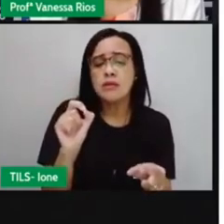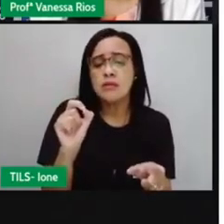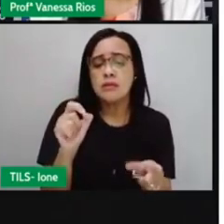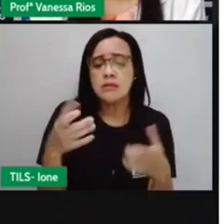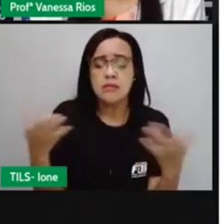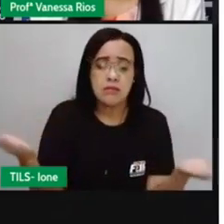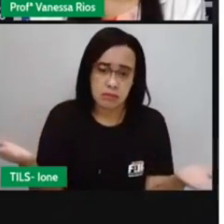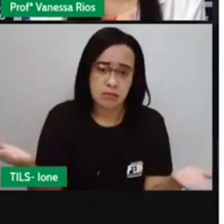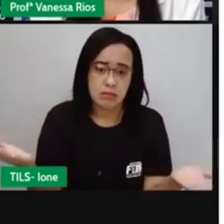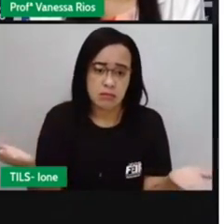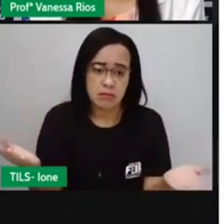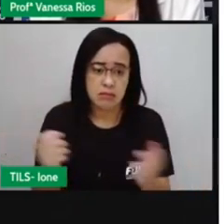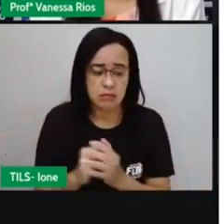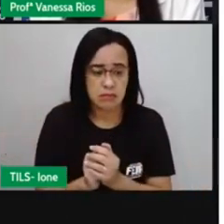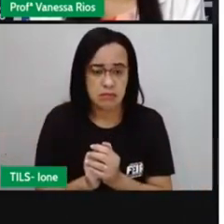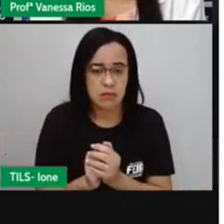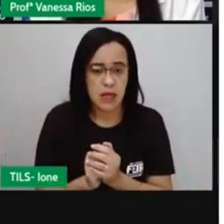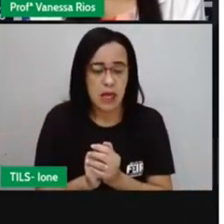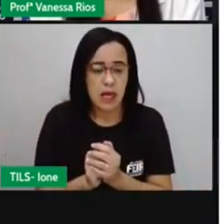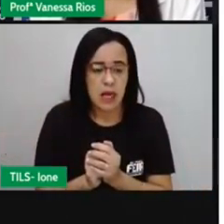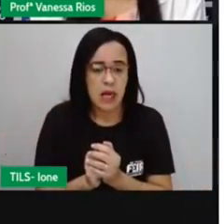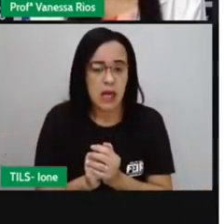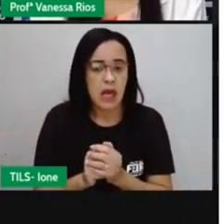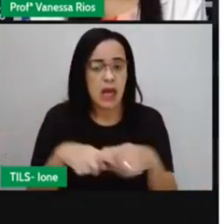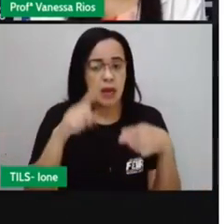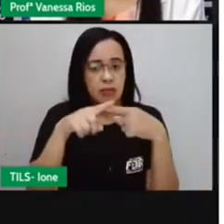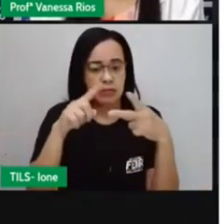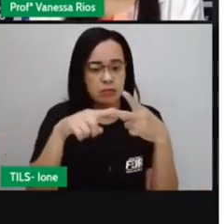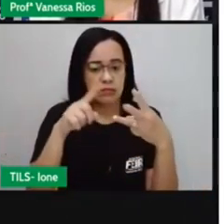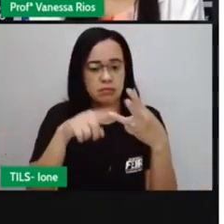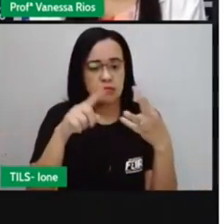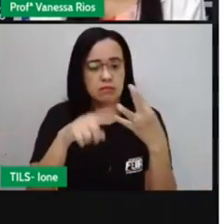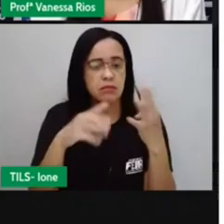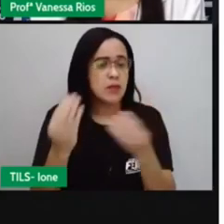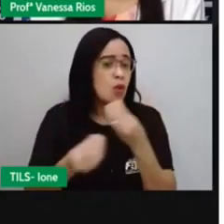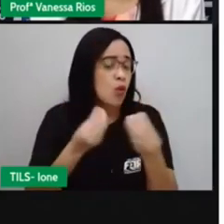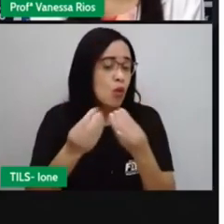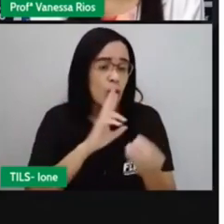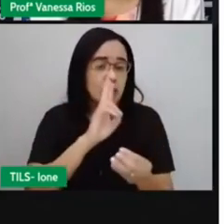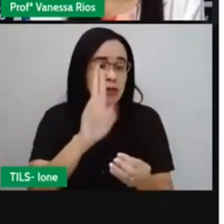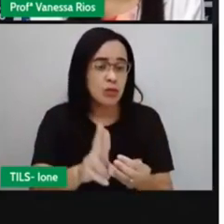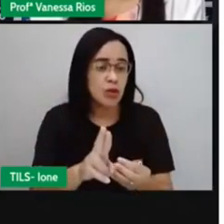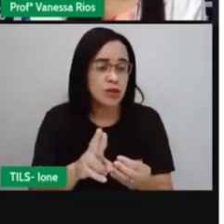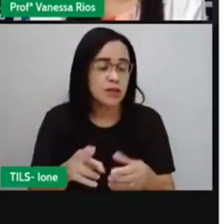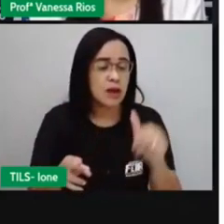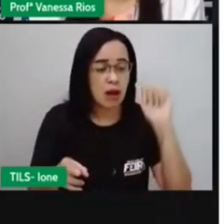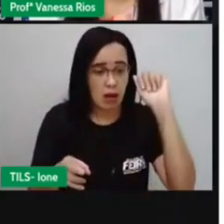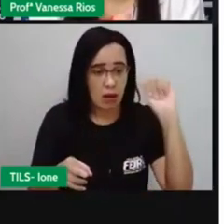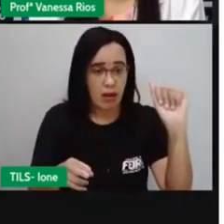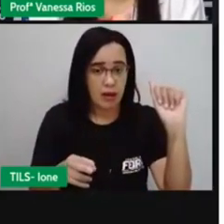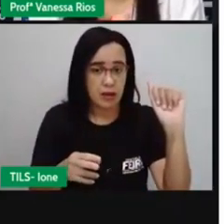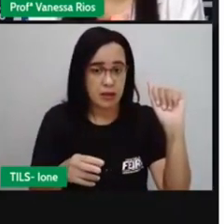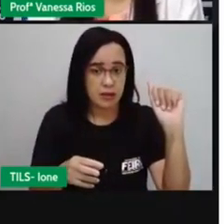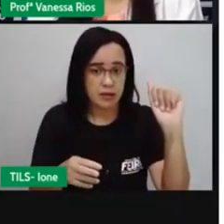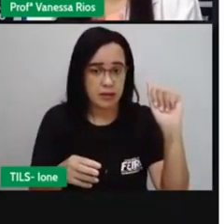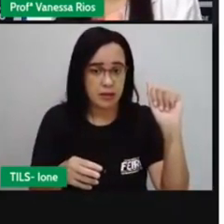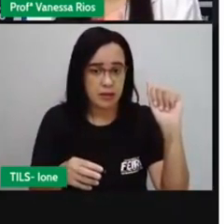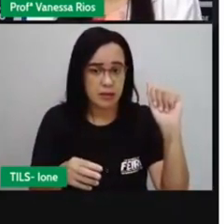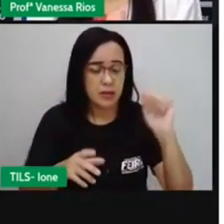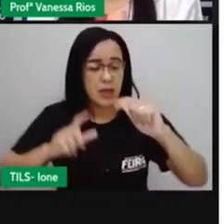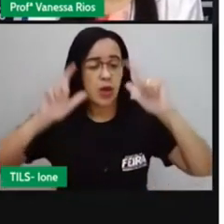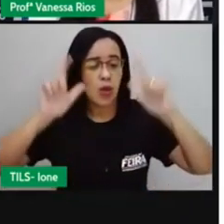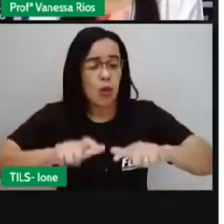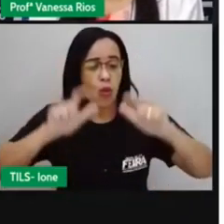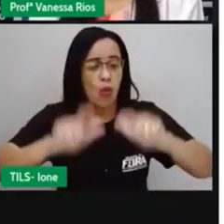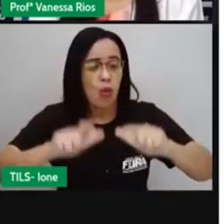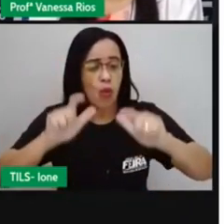Aí tem aqui algumas alternativas. Vamos começar aí pela letra A, certo? Em qual ambiente ocorre